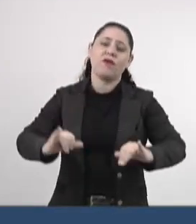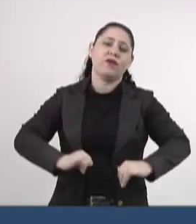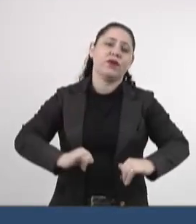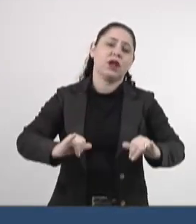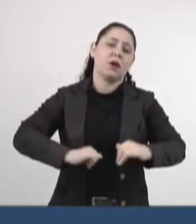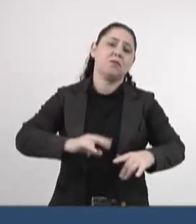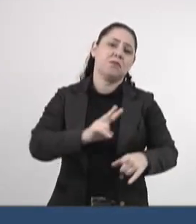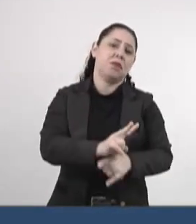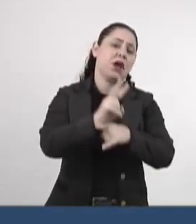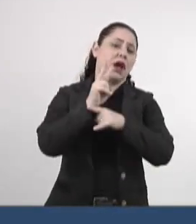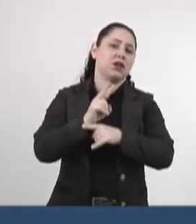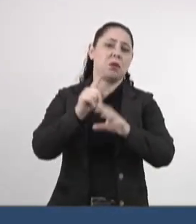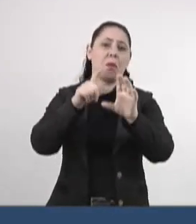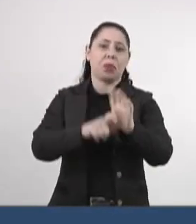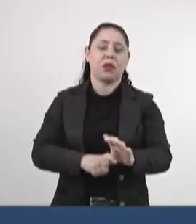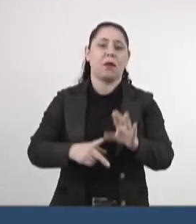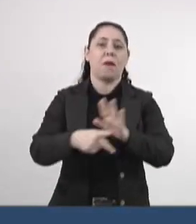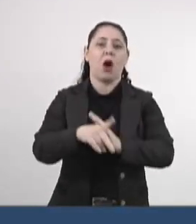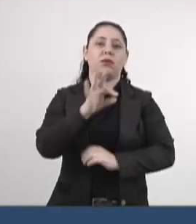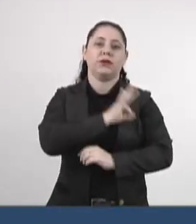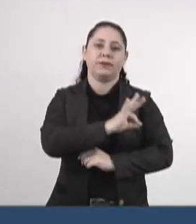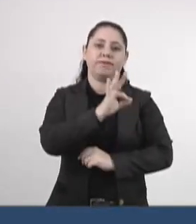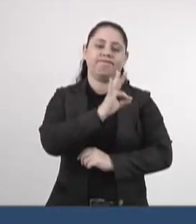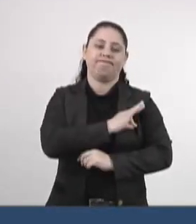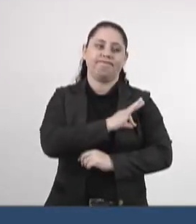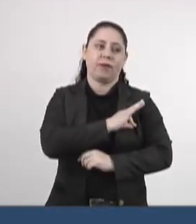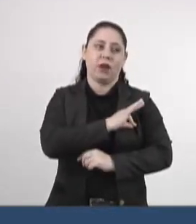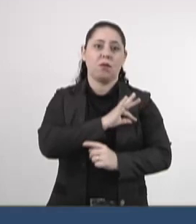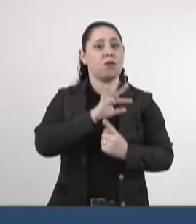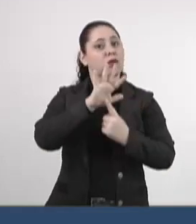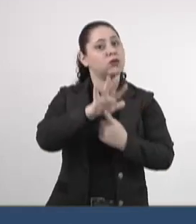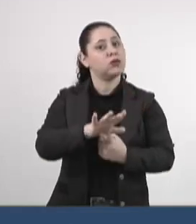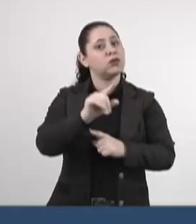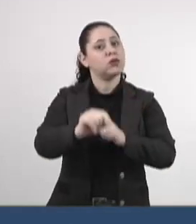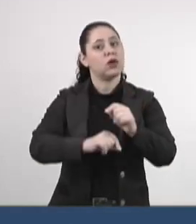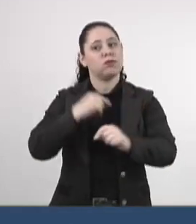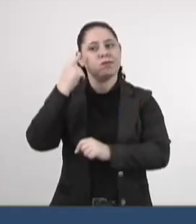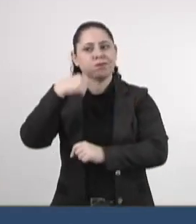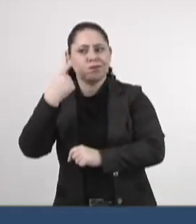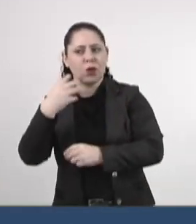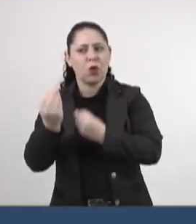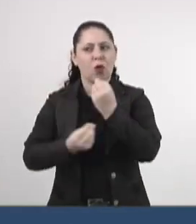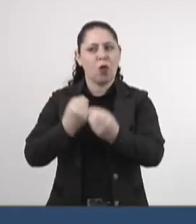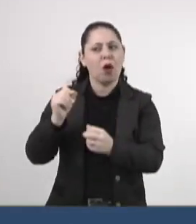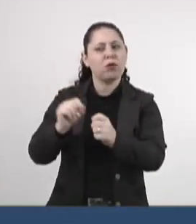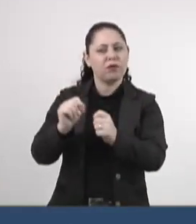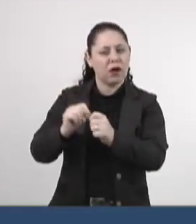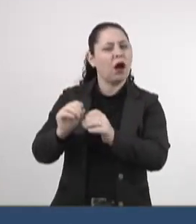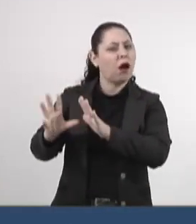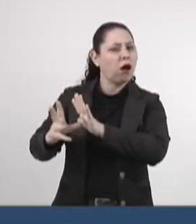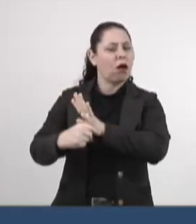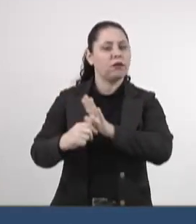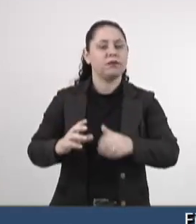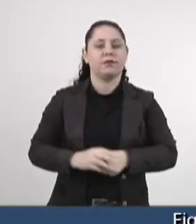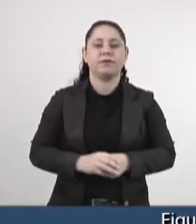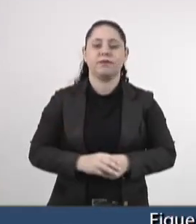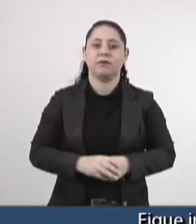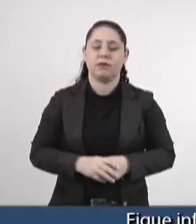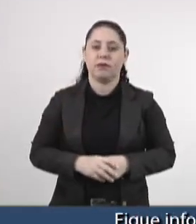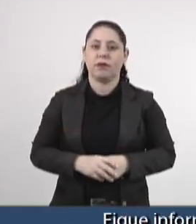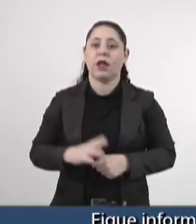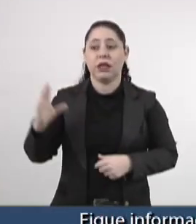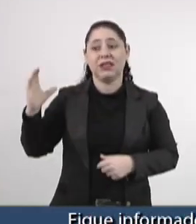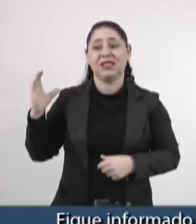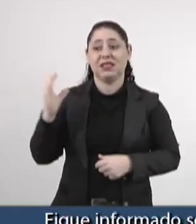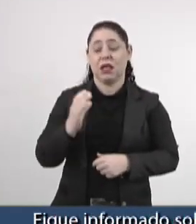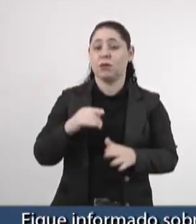com empréstimos consignados, apontando supostos advogados como autores das fraudes. Tais atos ilícitos